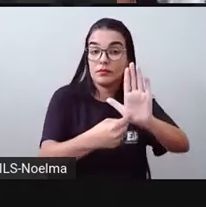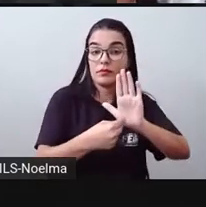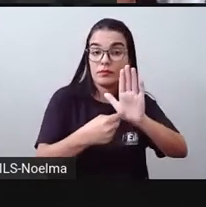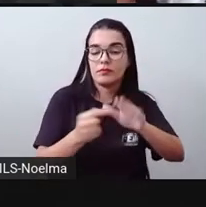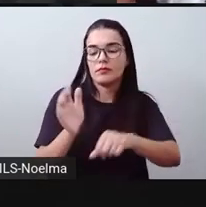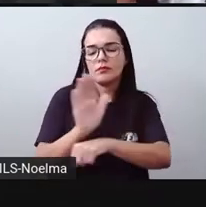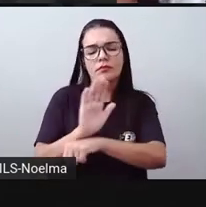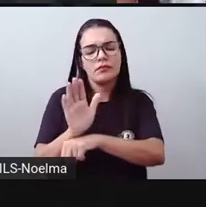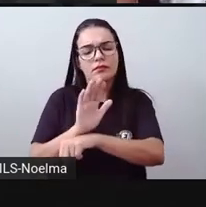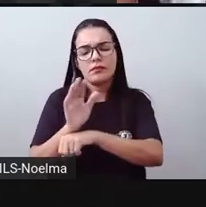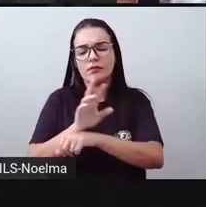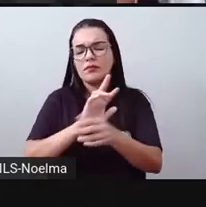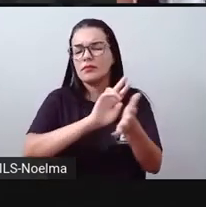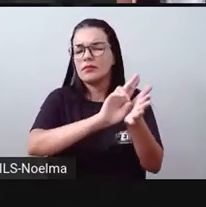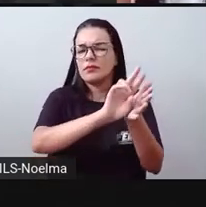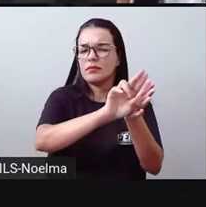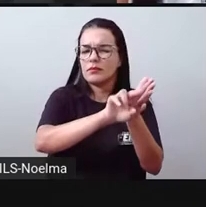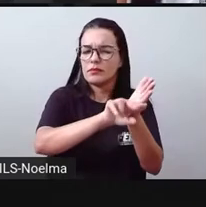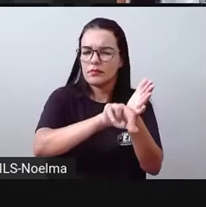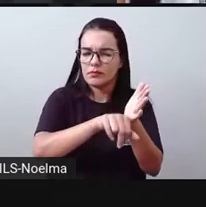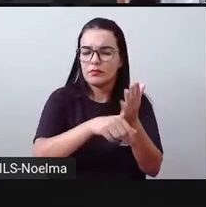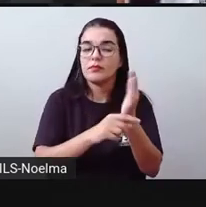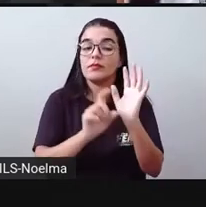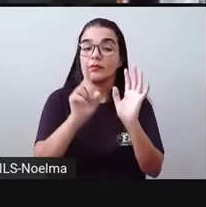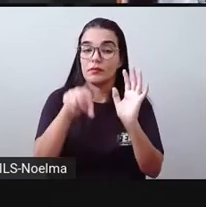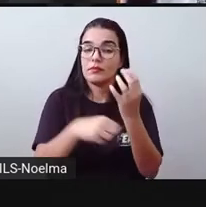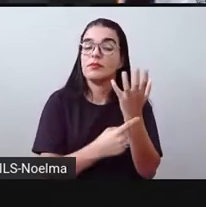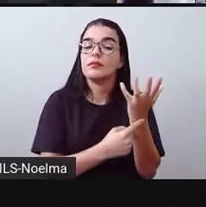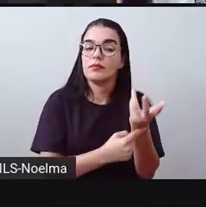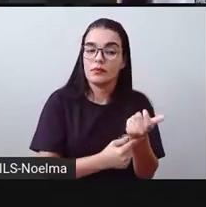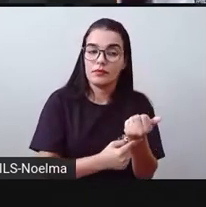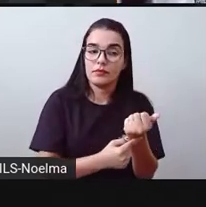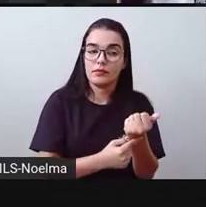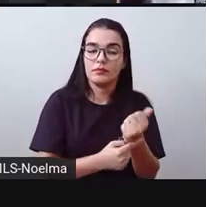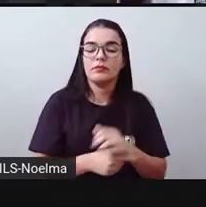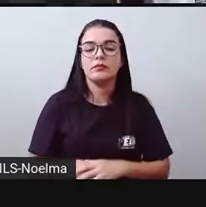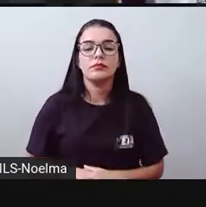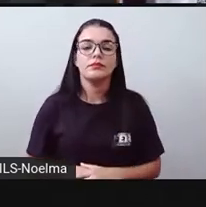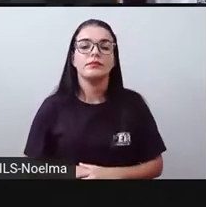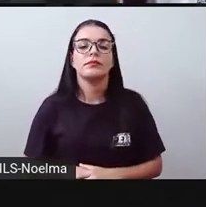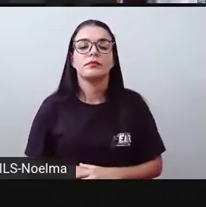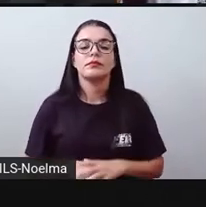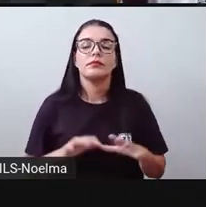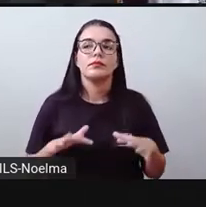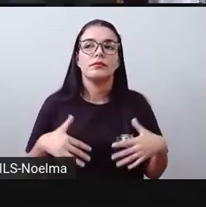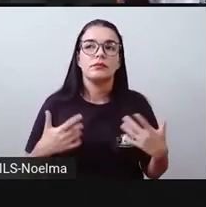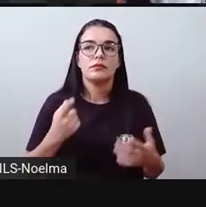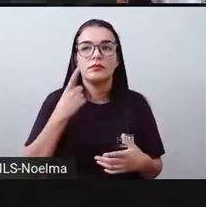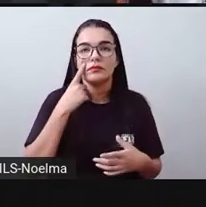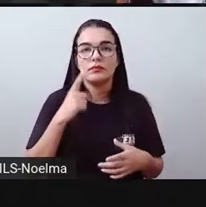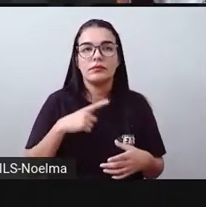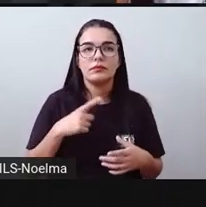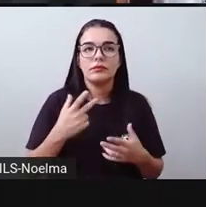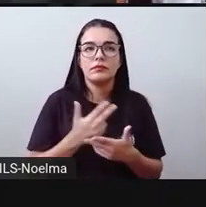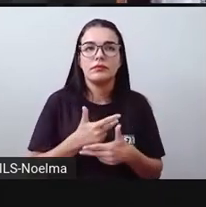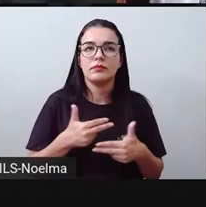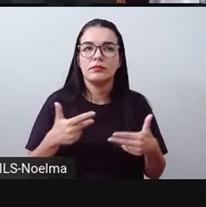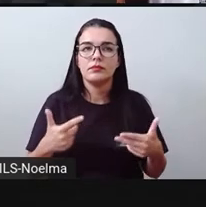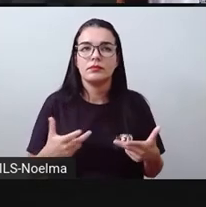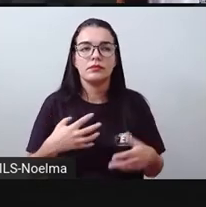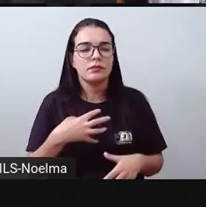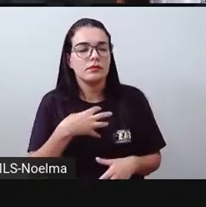exposições, filmes, entre outros. Então, quando a gente observa tantos instrumentos, tantas